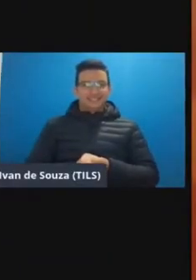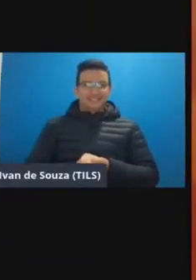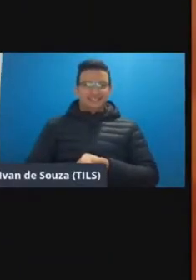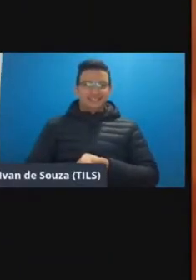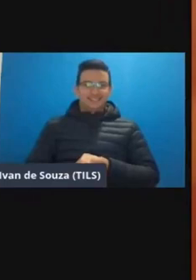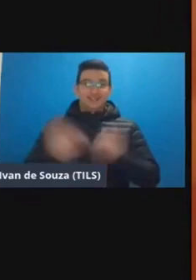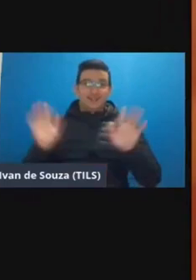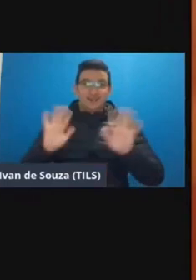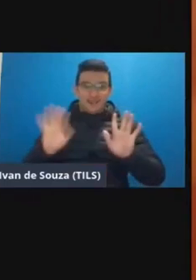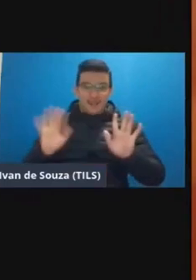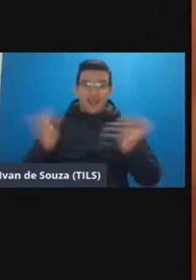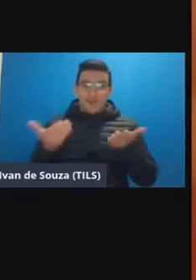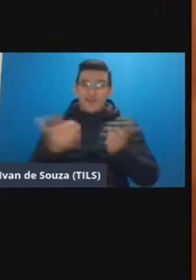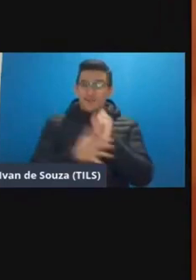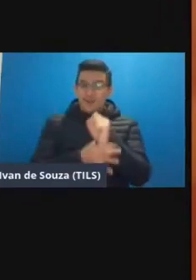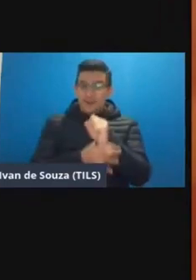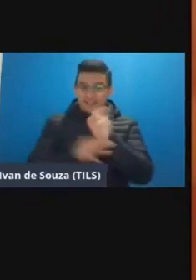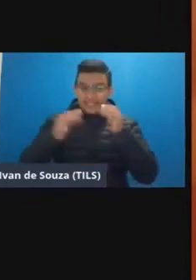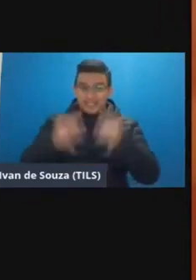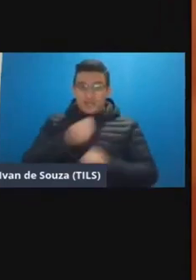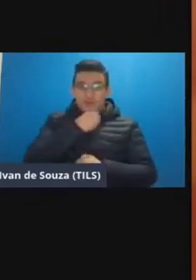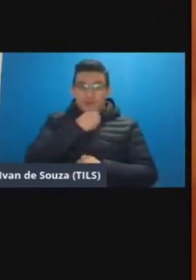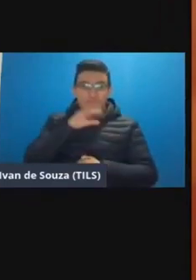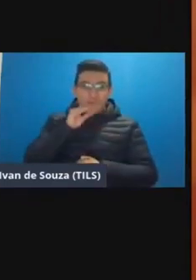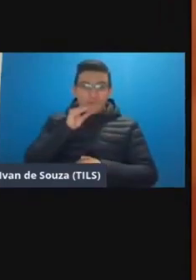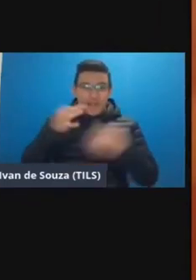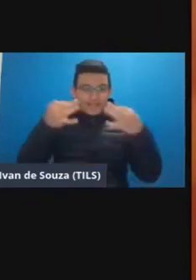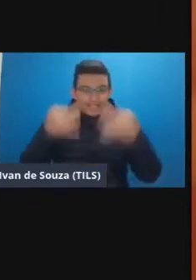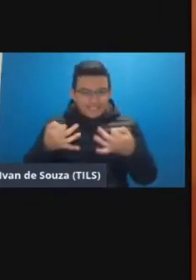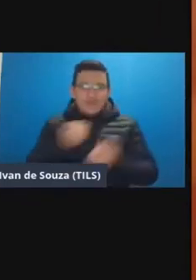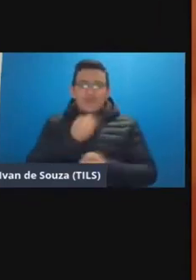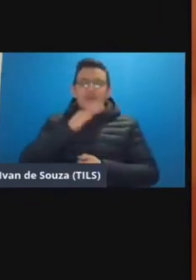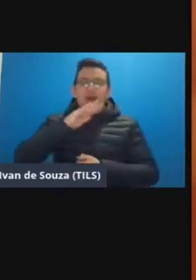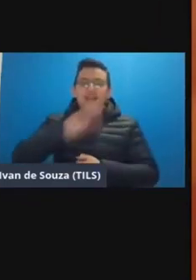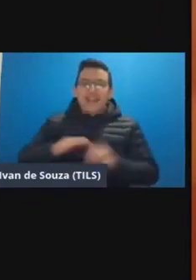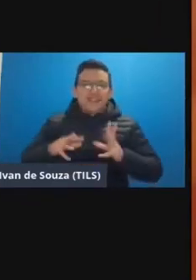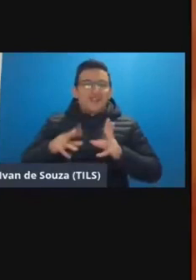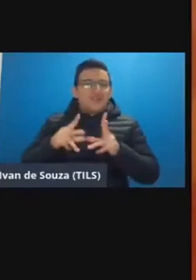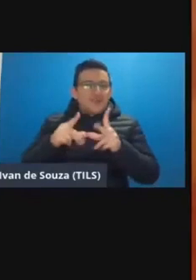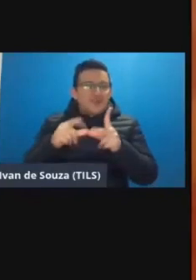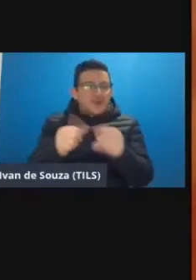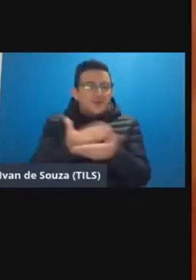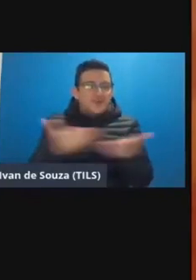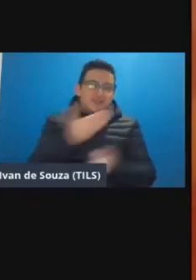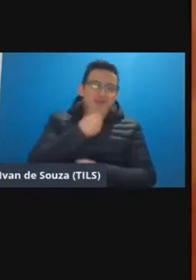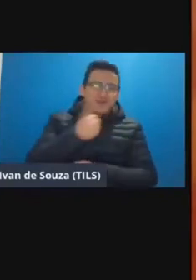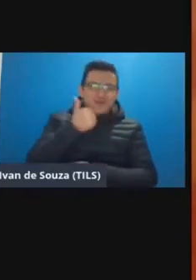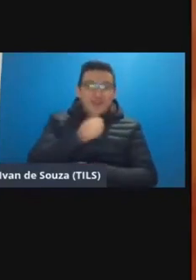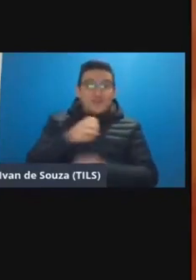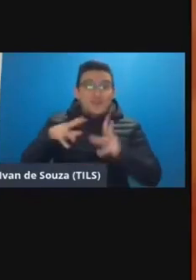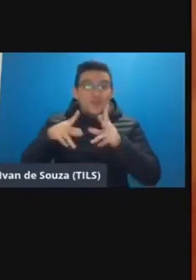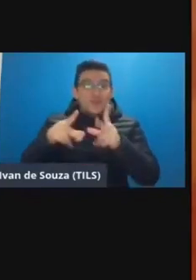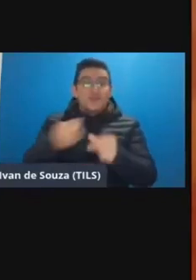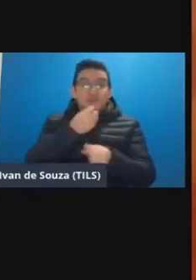eu vou garantir que o meu microfone está aberto hoje boa tarde a todos e a todas sejam